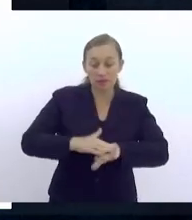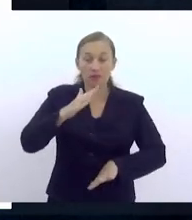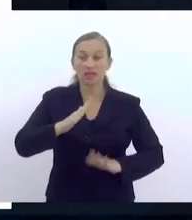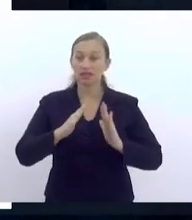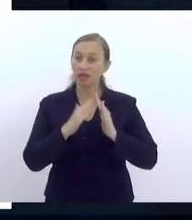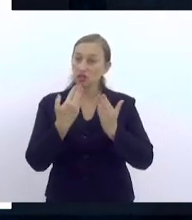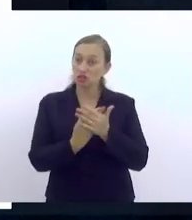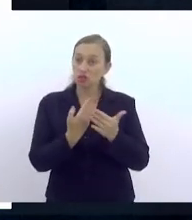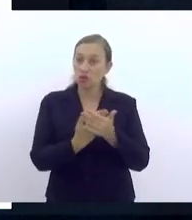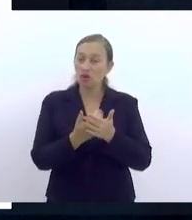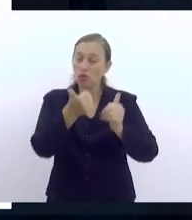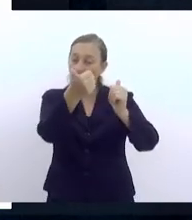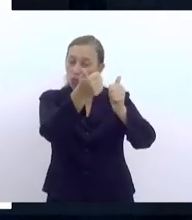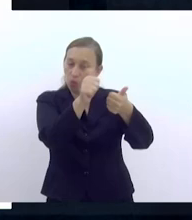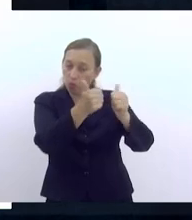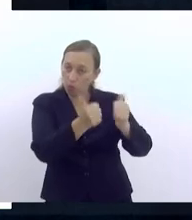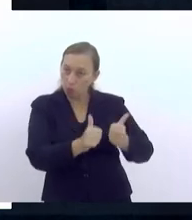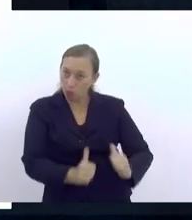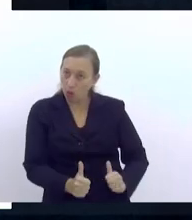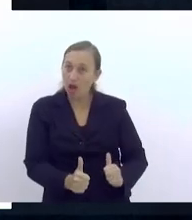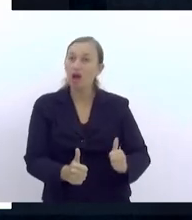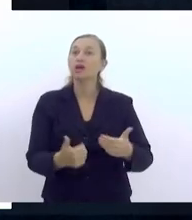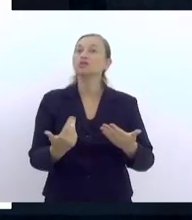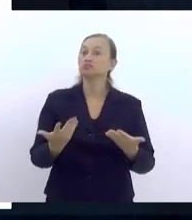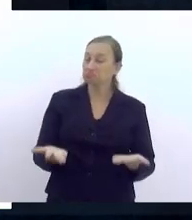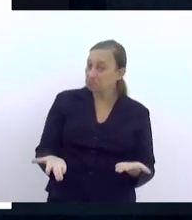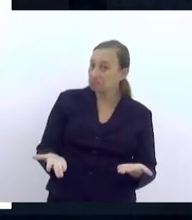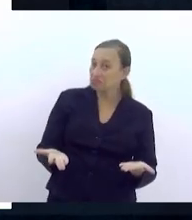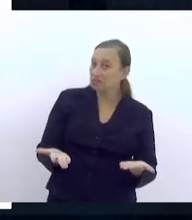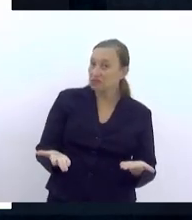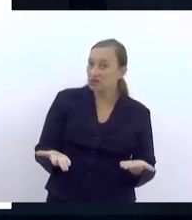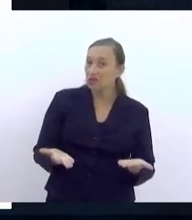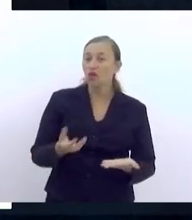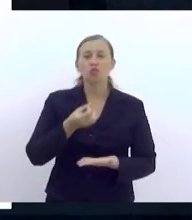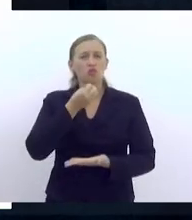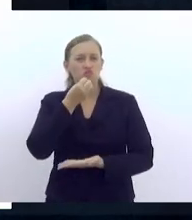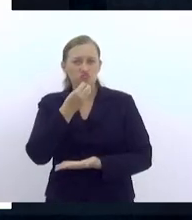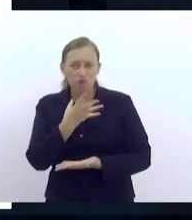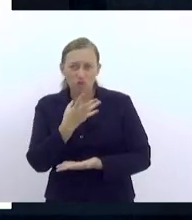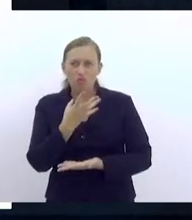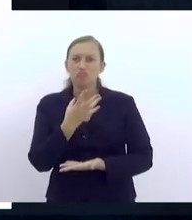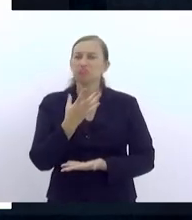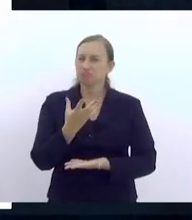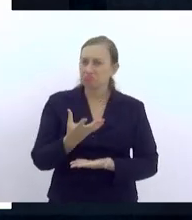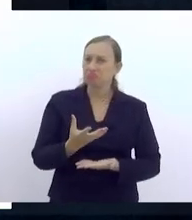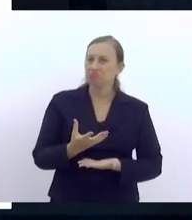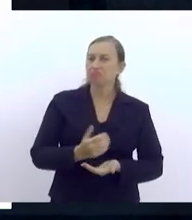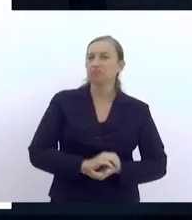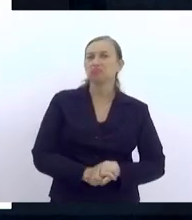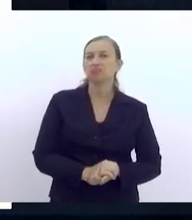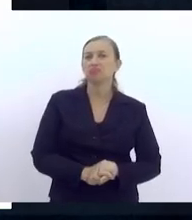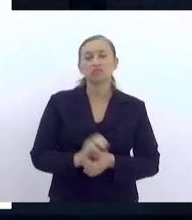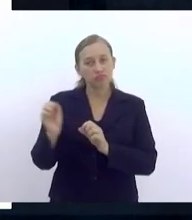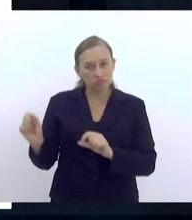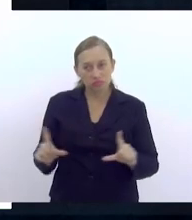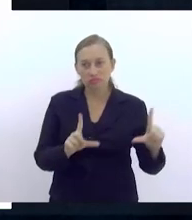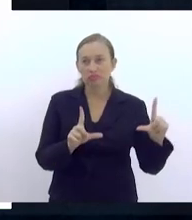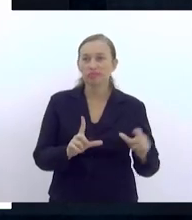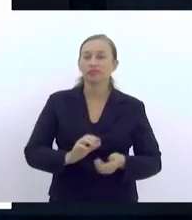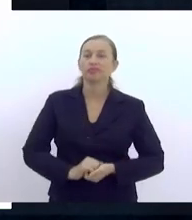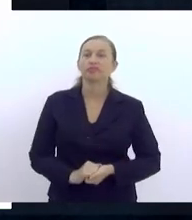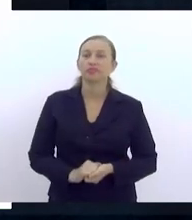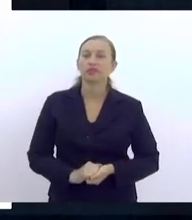E foi avaliado, e foi muitíssimo bem avaliado. O próximo, por favor.